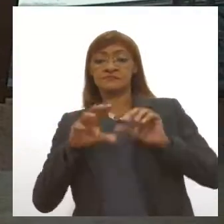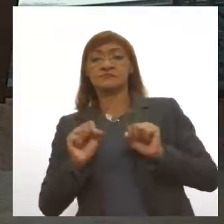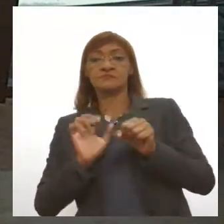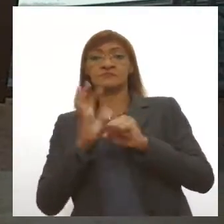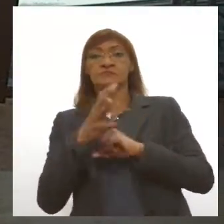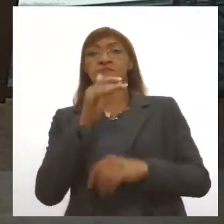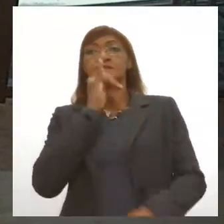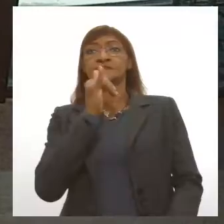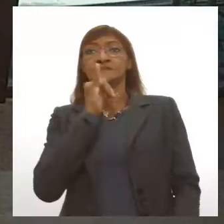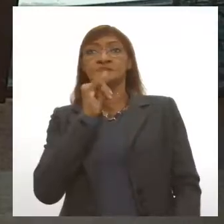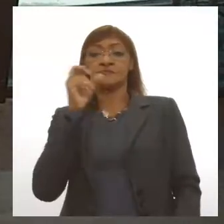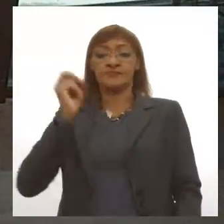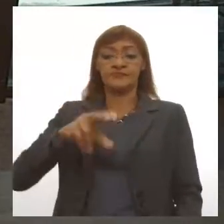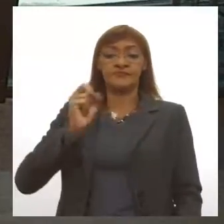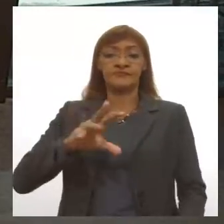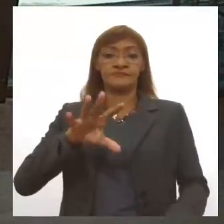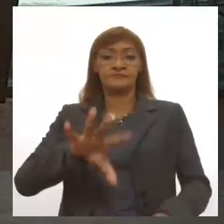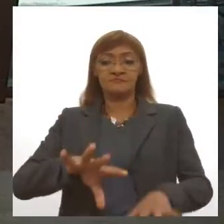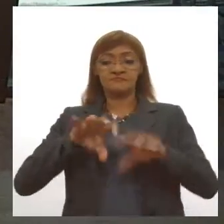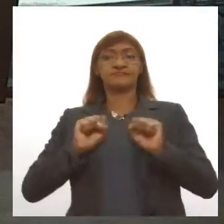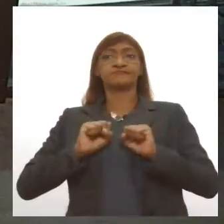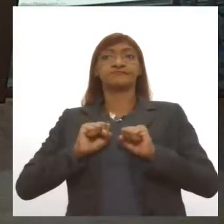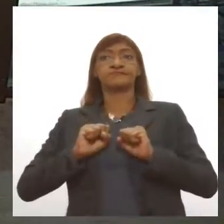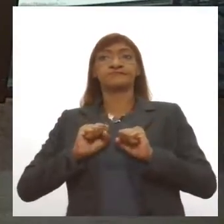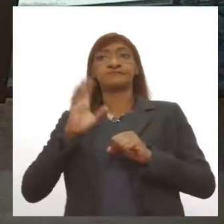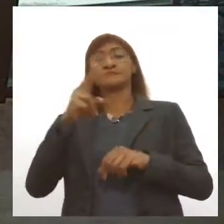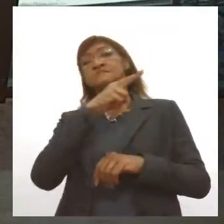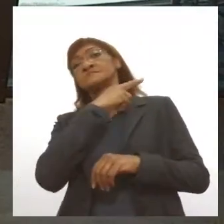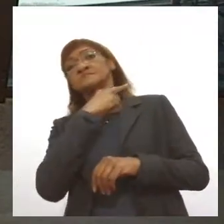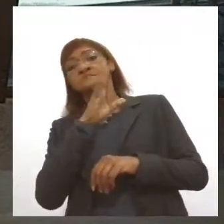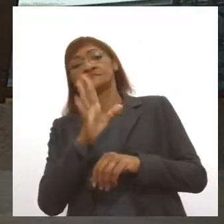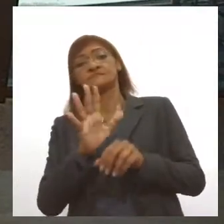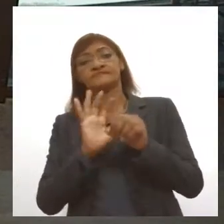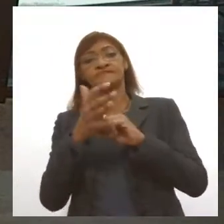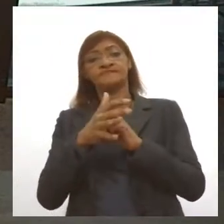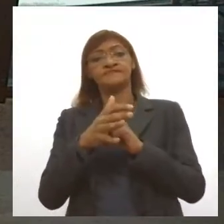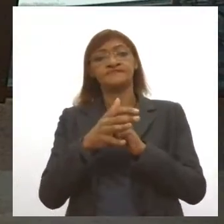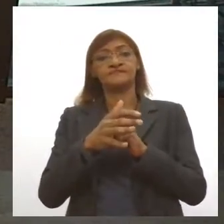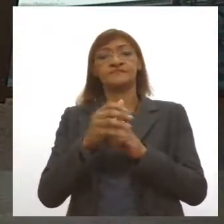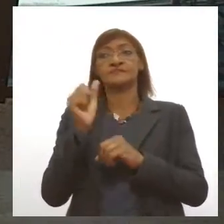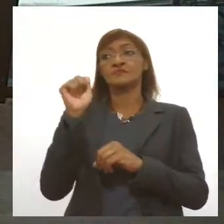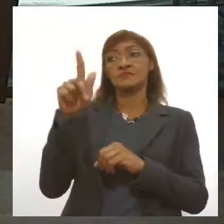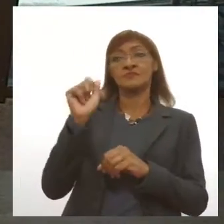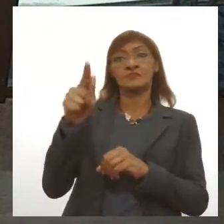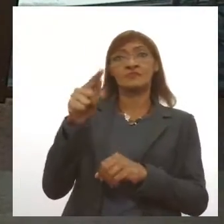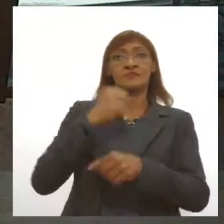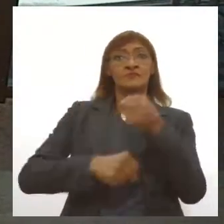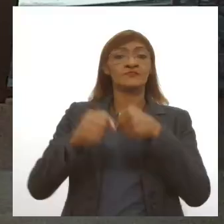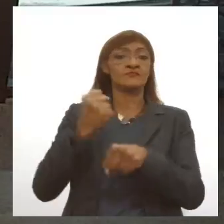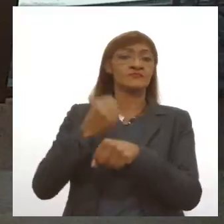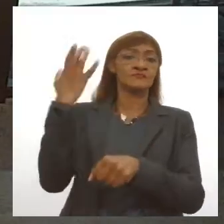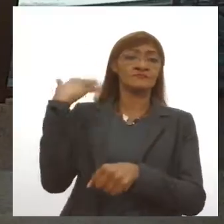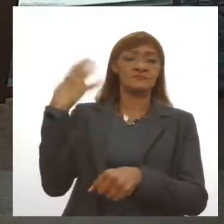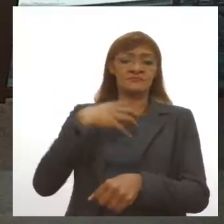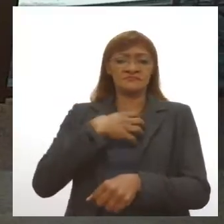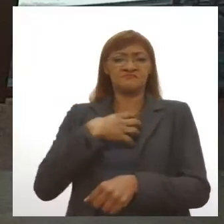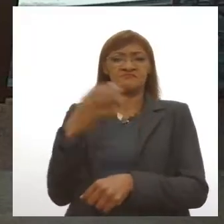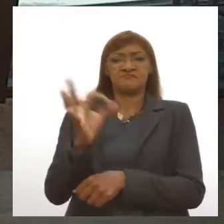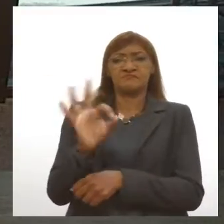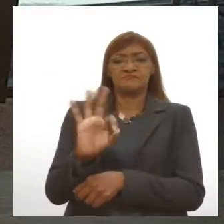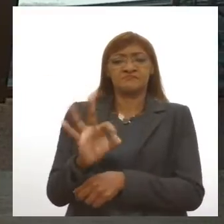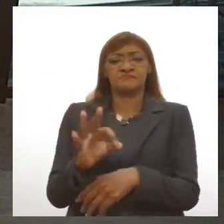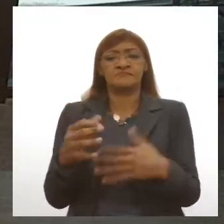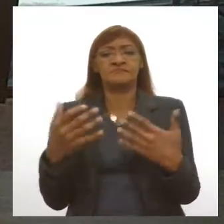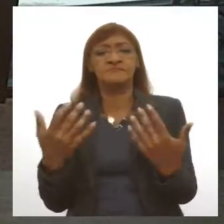eu adquiri o vírus, eu fui vítima da Covid-19 em agosto do ano passado, eu não tive sintomas nenhum. Mesmo a pessoa não